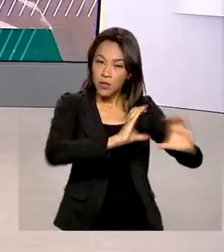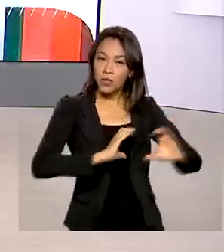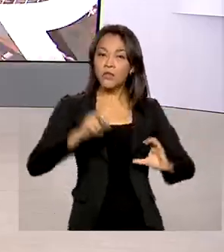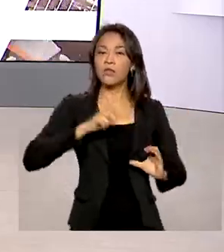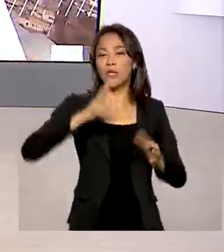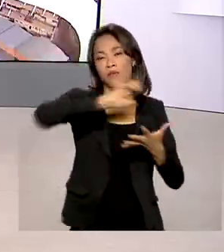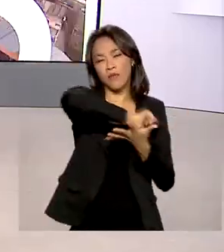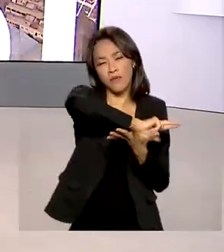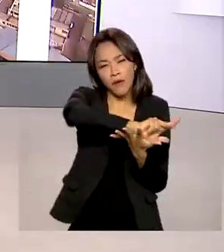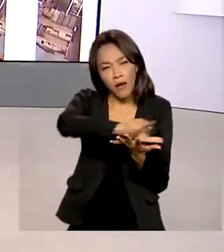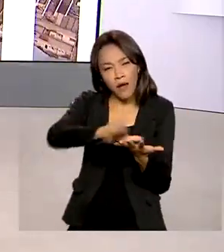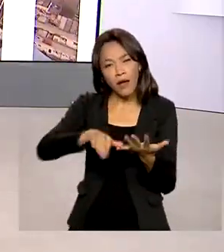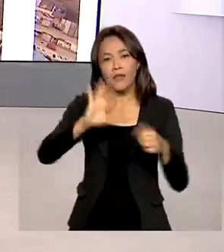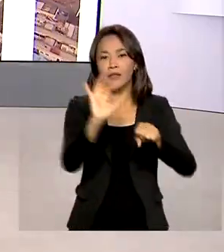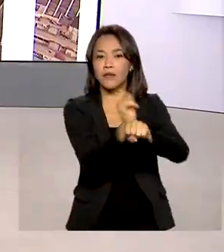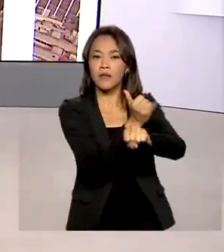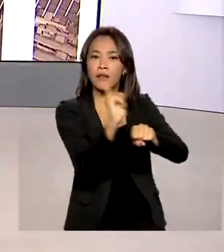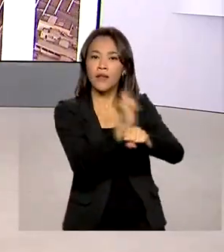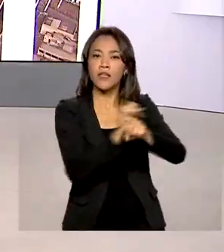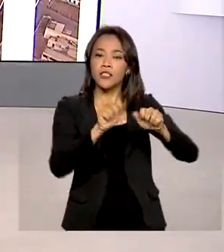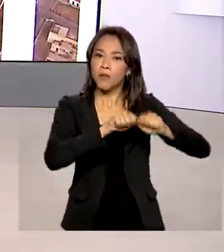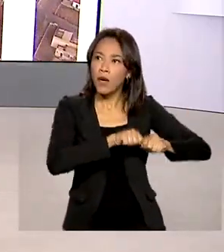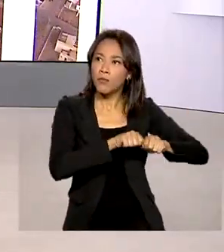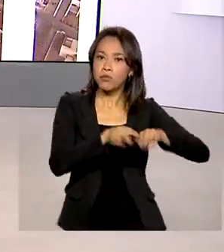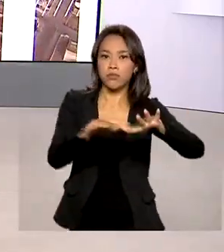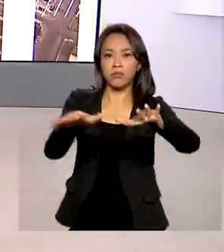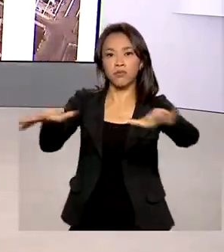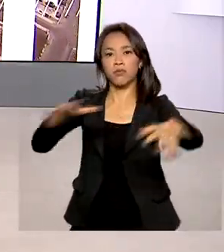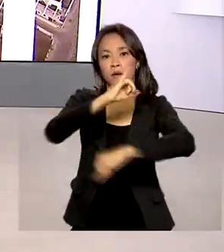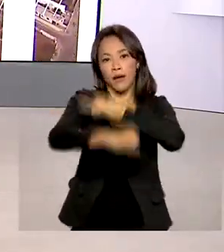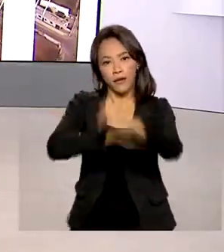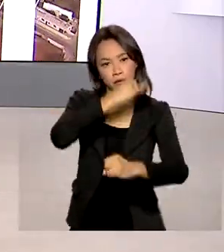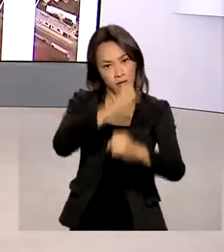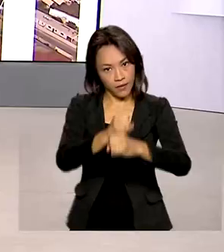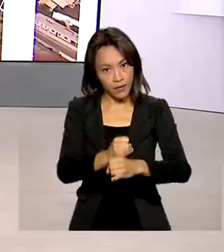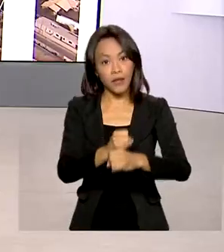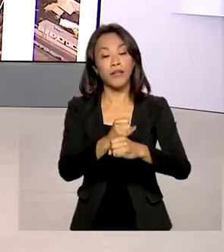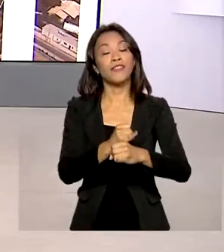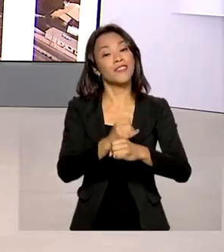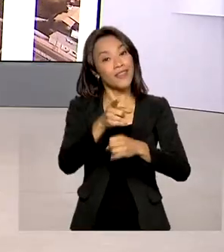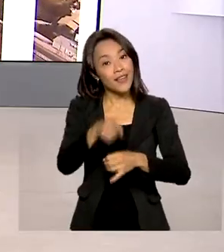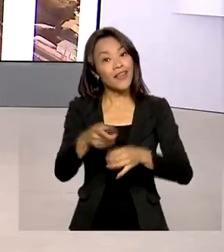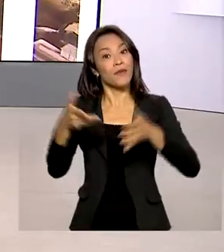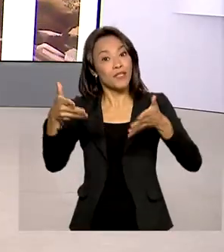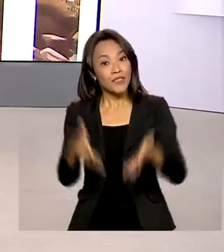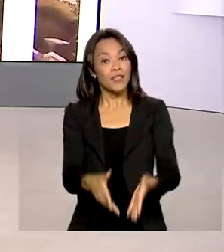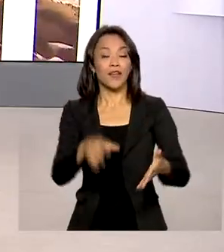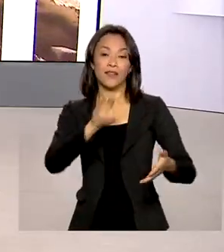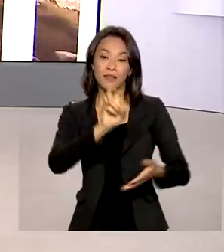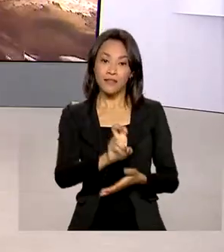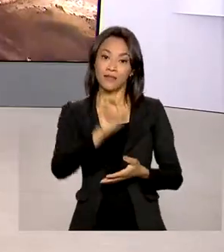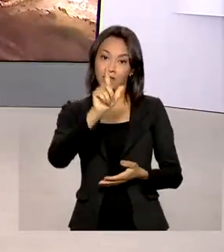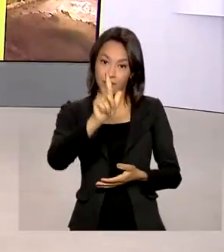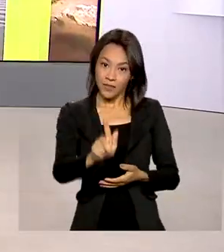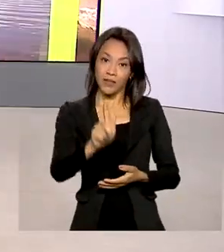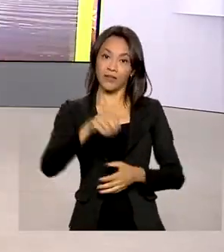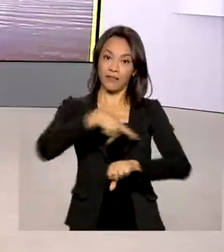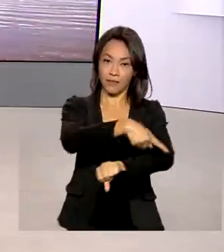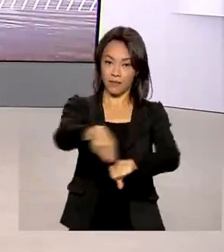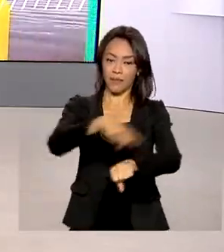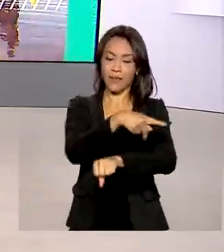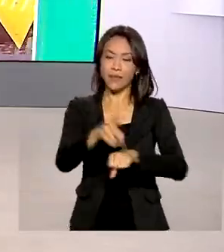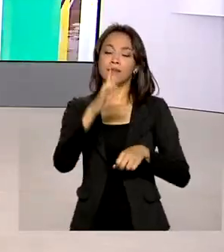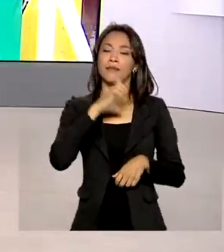para expandir a inclusão digital e o marco da conectividade foi a chegada da internet 5G no país,